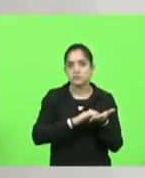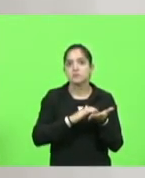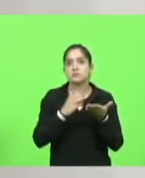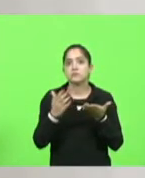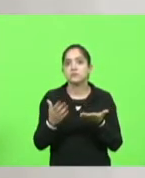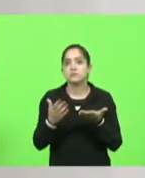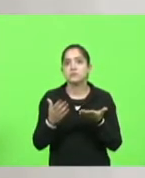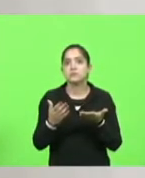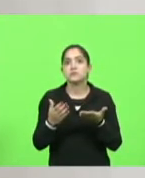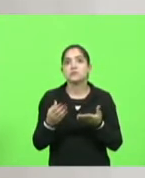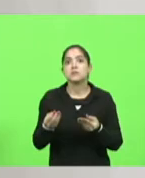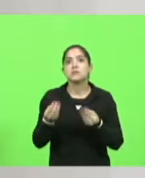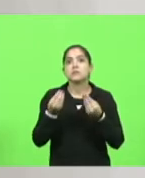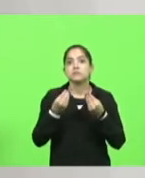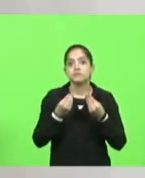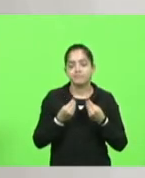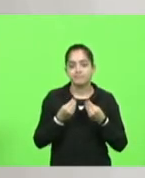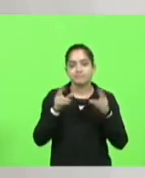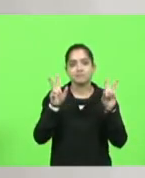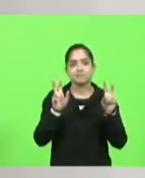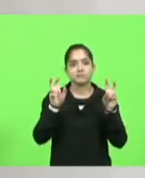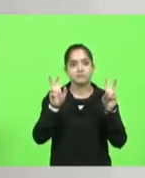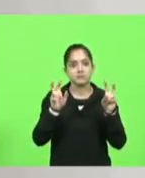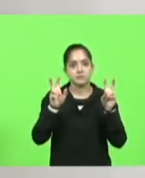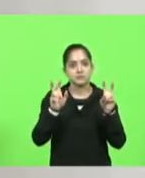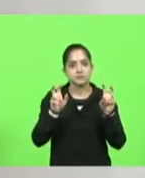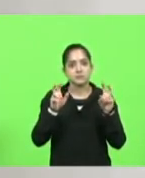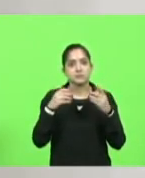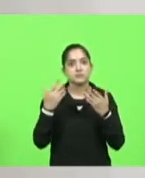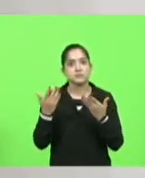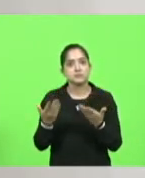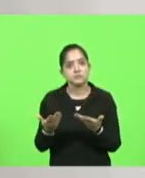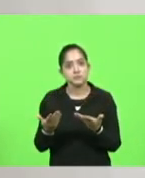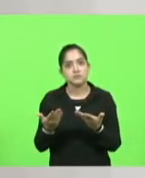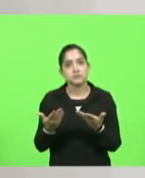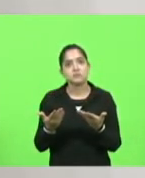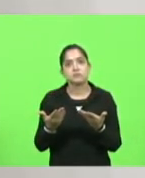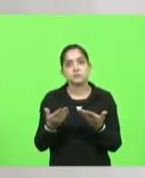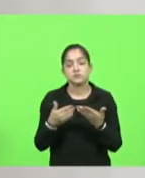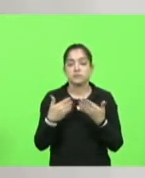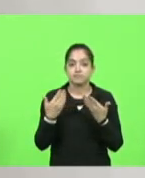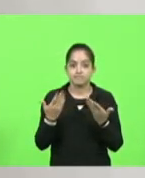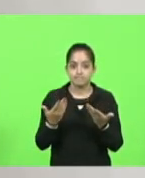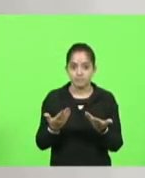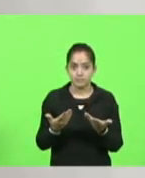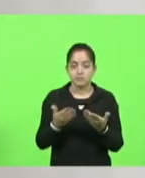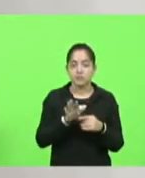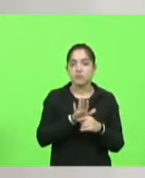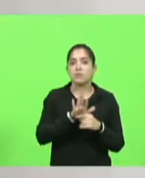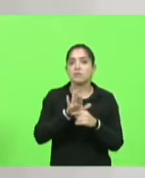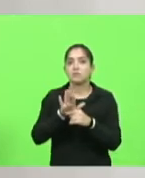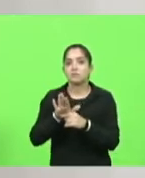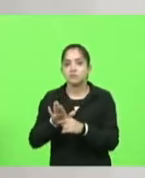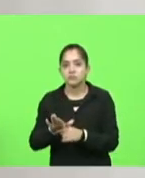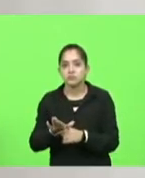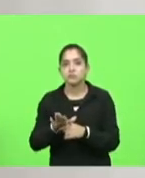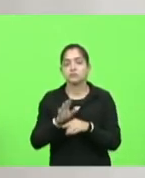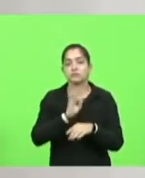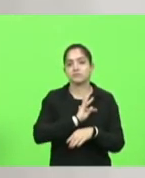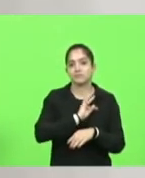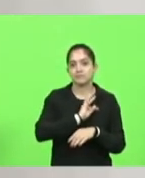oportunidade de tratar desse tema com consistência e que vai evidentemente tomar as medidas técnicas